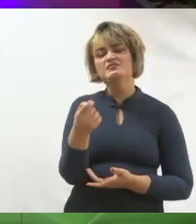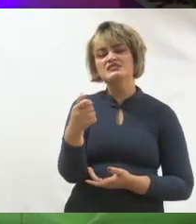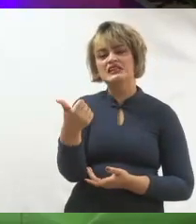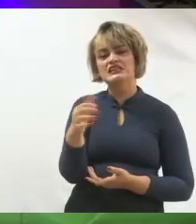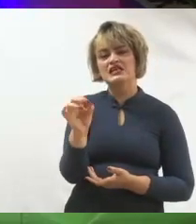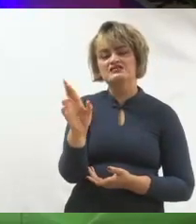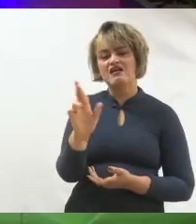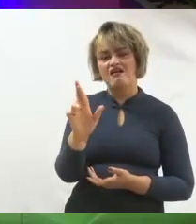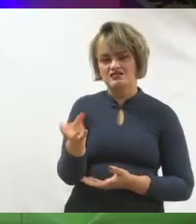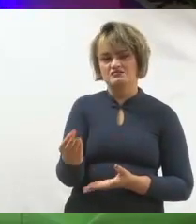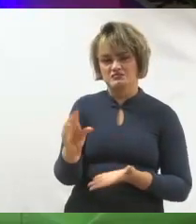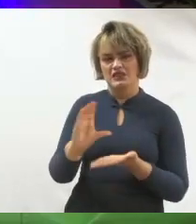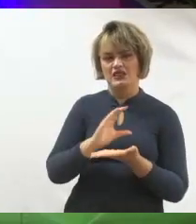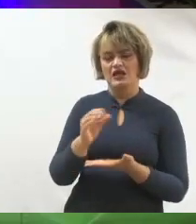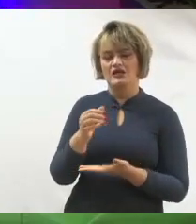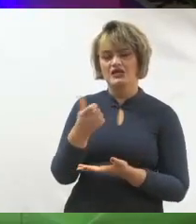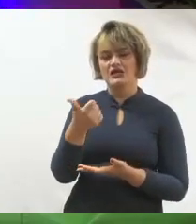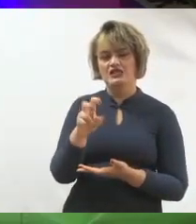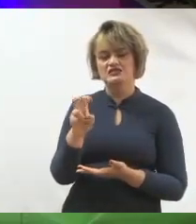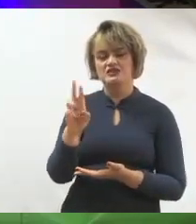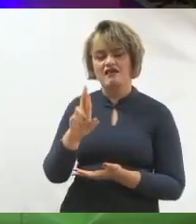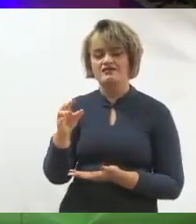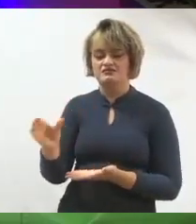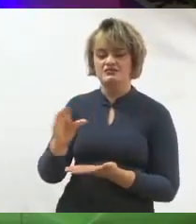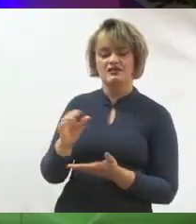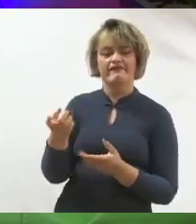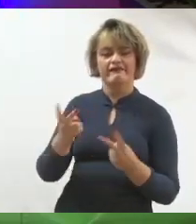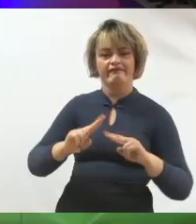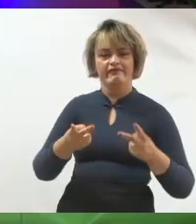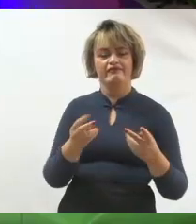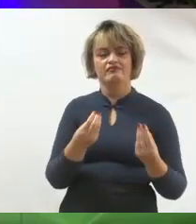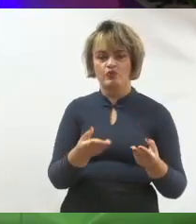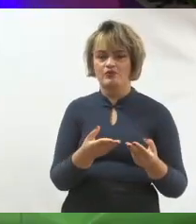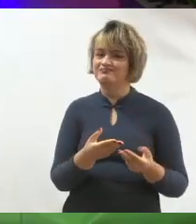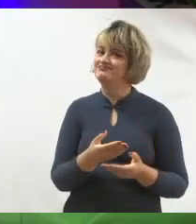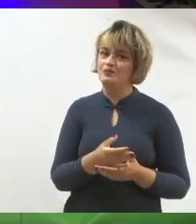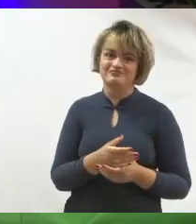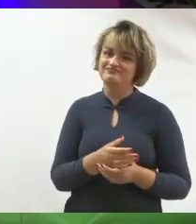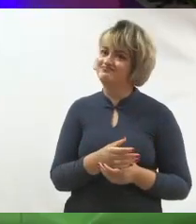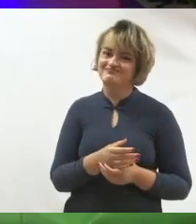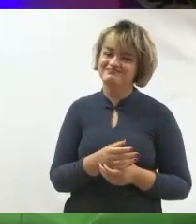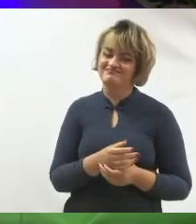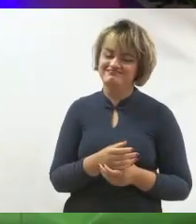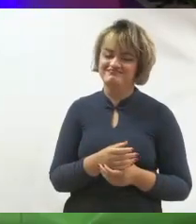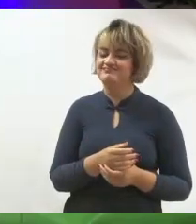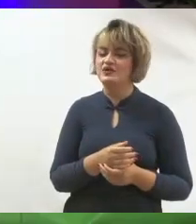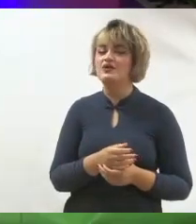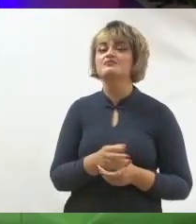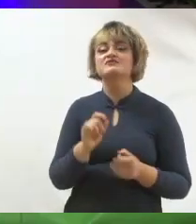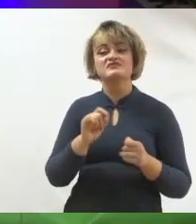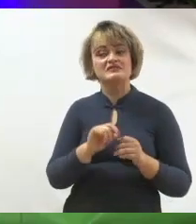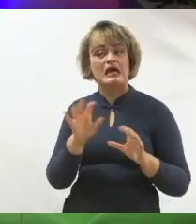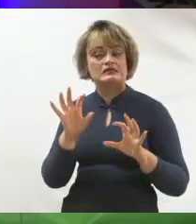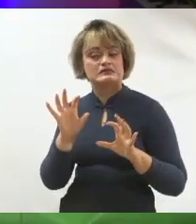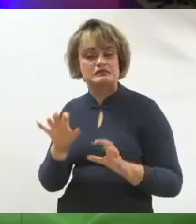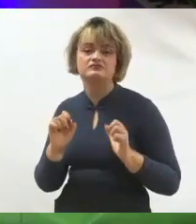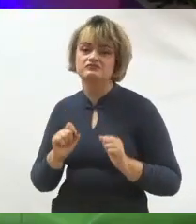reais para a campanha, dar 15 reais para a minha campanha, dou aqui nesse link, isso não vai dar certo mesmo. Mas, se você fizer algo assim,